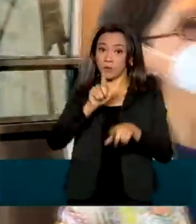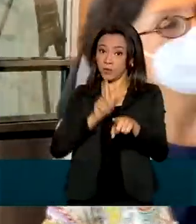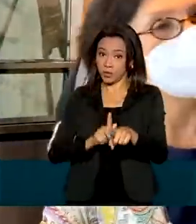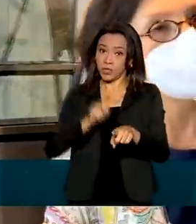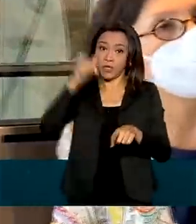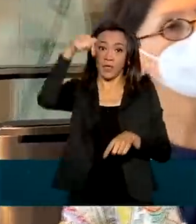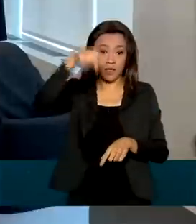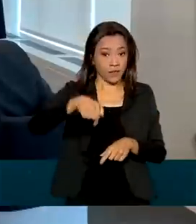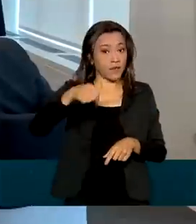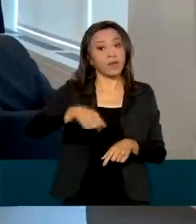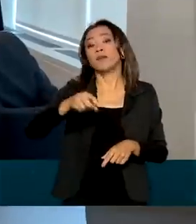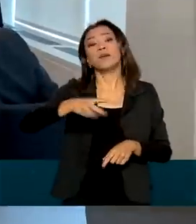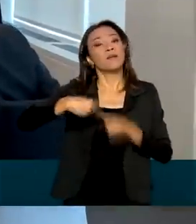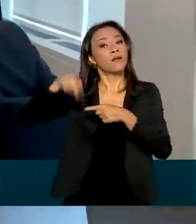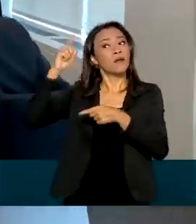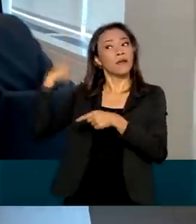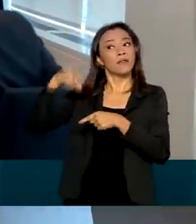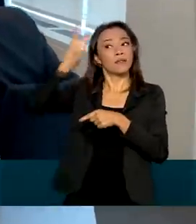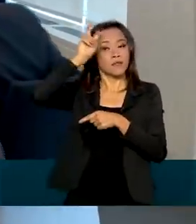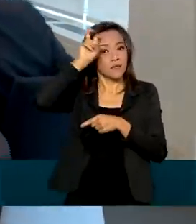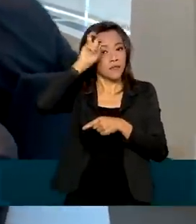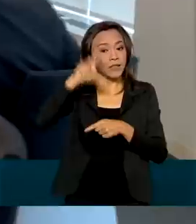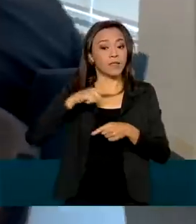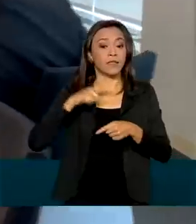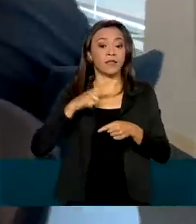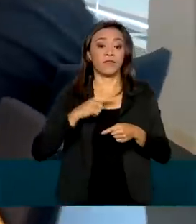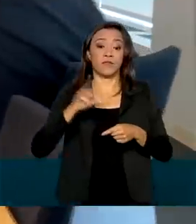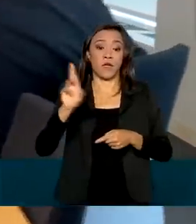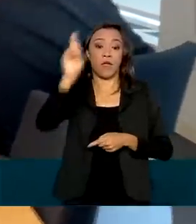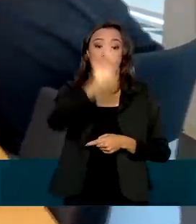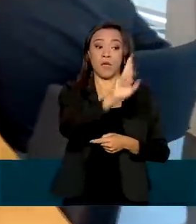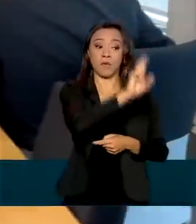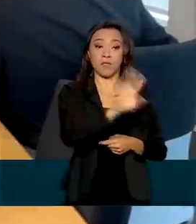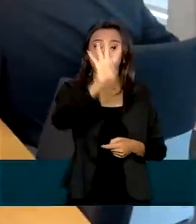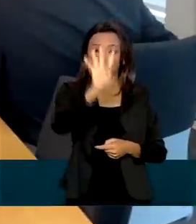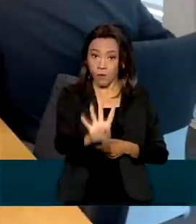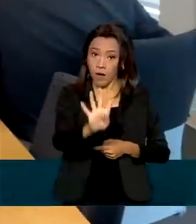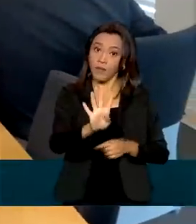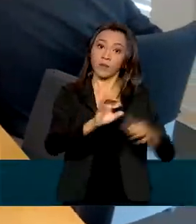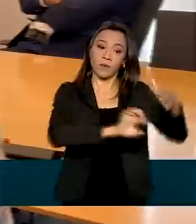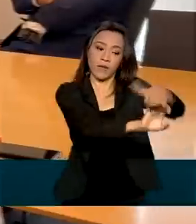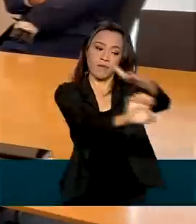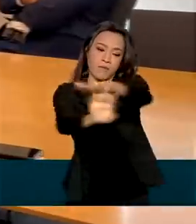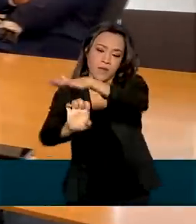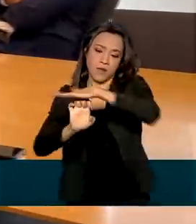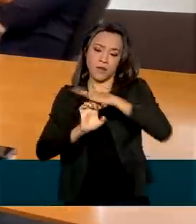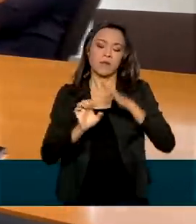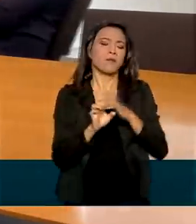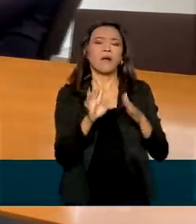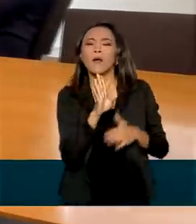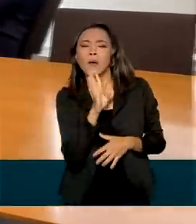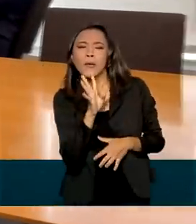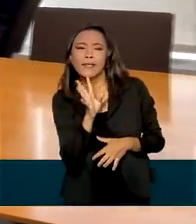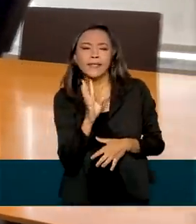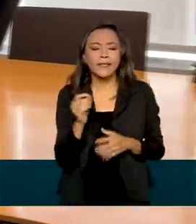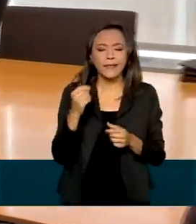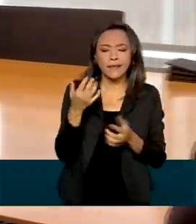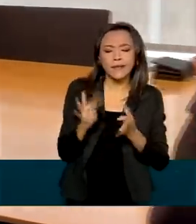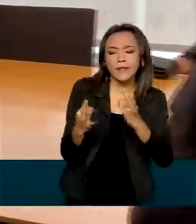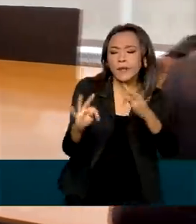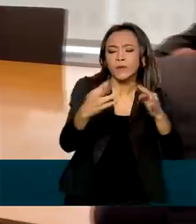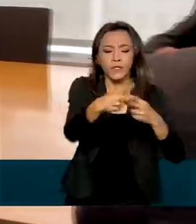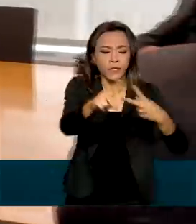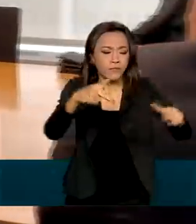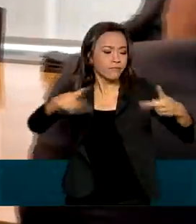-feira, o ministro se reuniu com representantes de quatro empresas em Nova York para conhecer as tecnologias e soluções desenvolvidas por